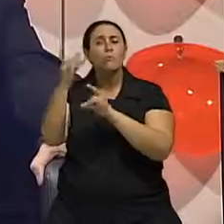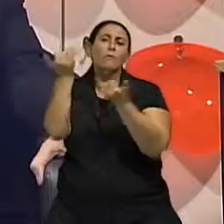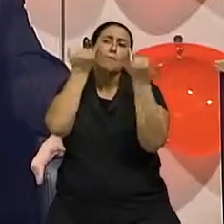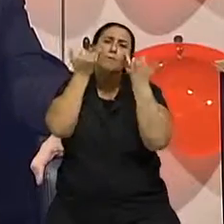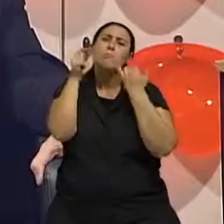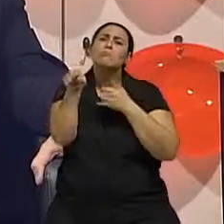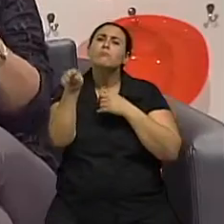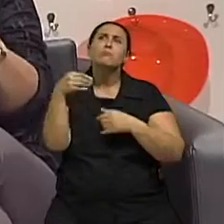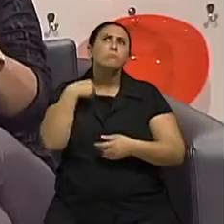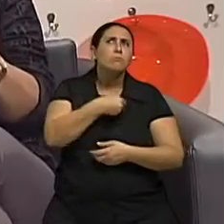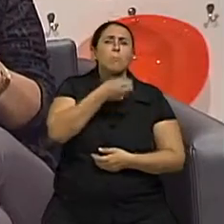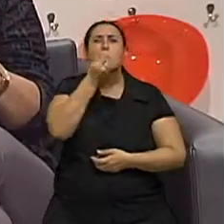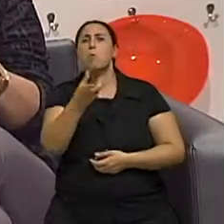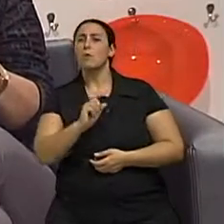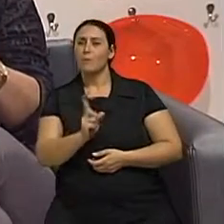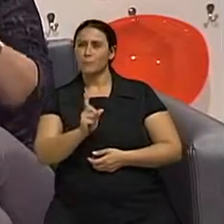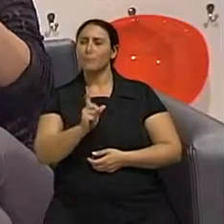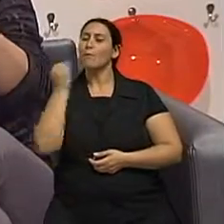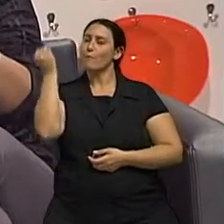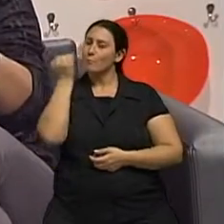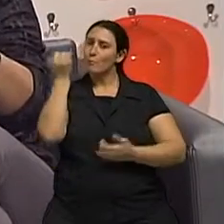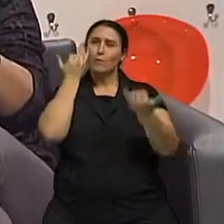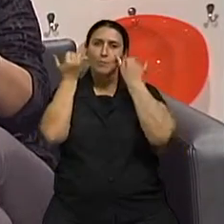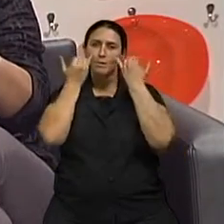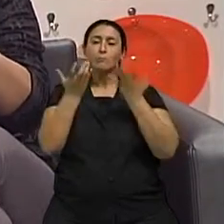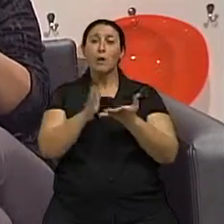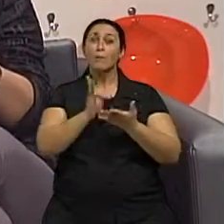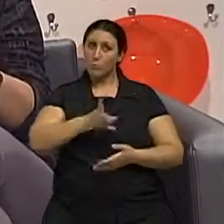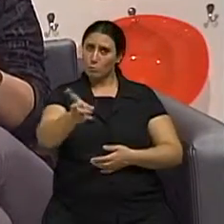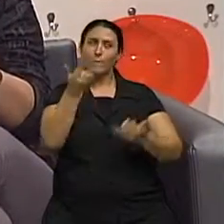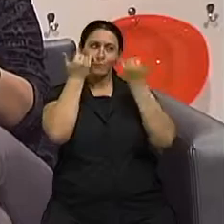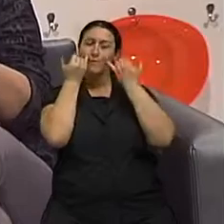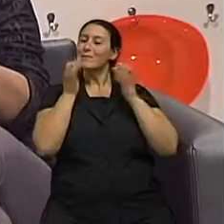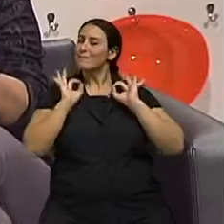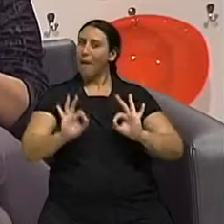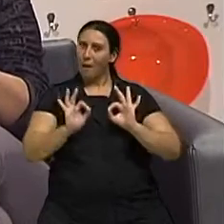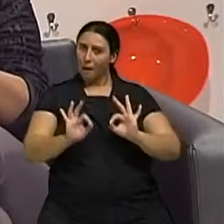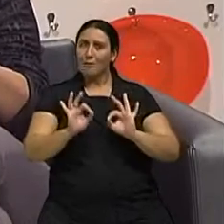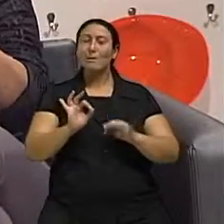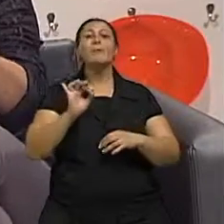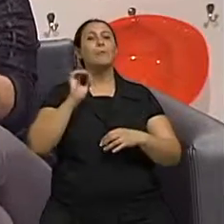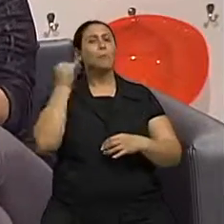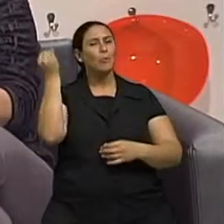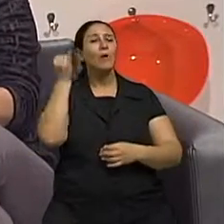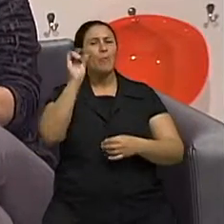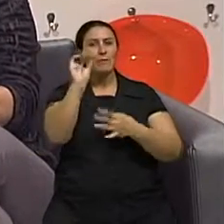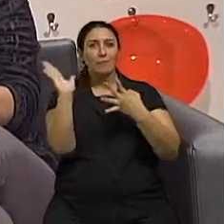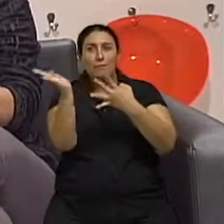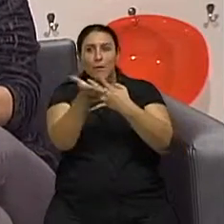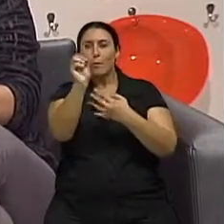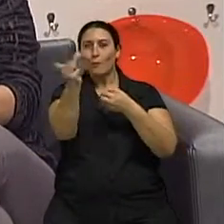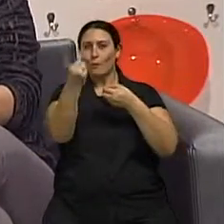esses médicos. Lógico. A informação é fundamental. E nós vamos continuar com a informação aqui. Com certeza temos mais a metade do programa. Nós vamos em um pequeno